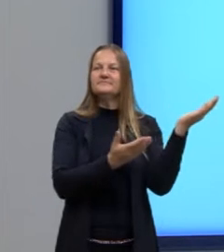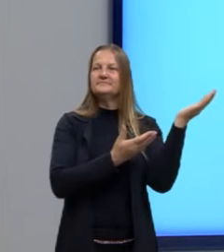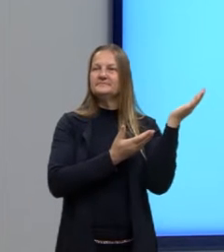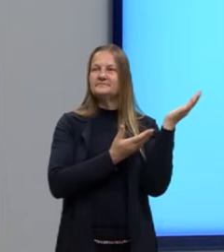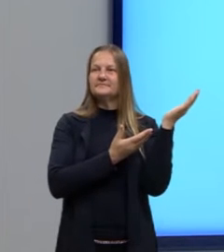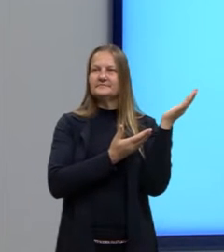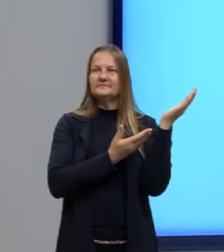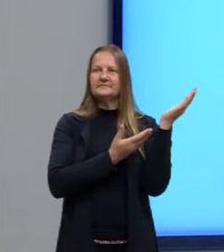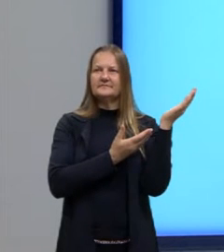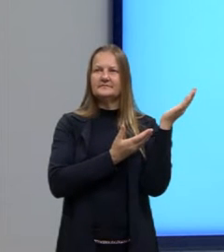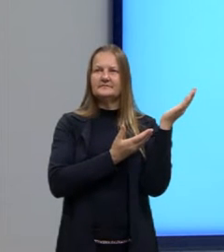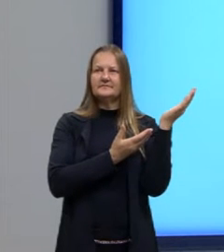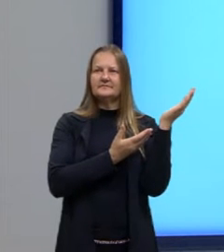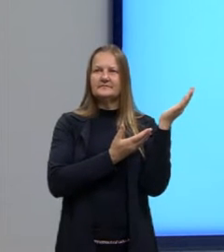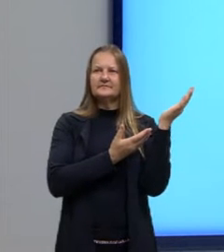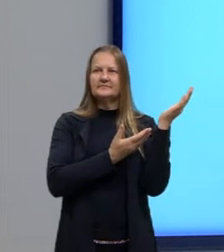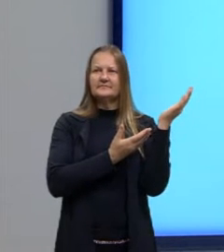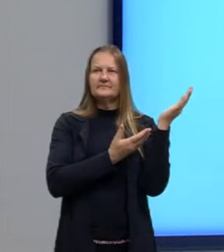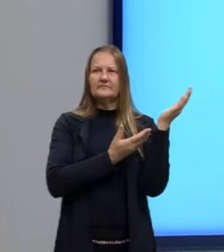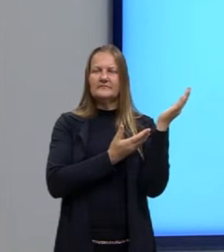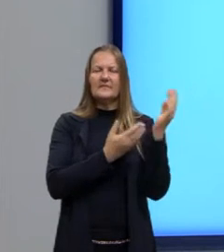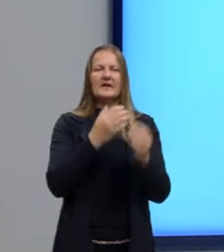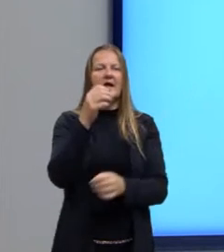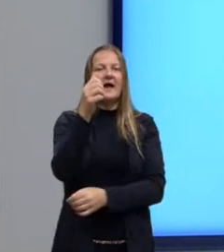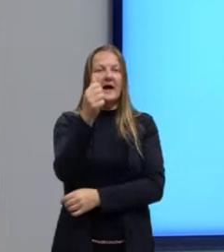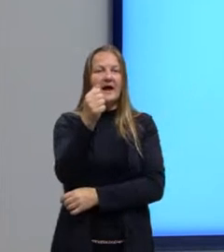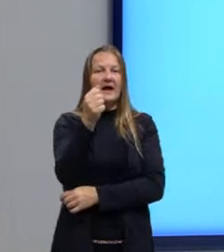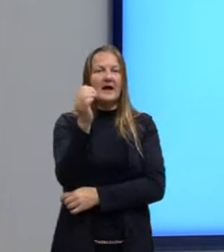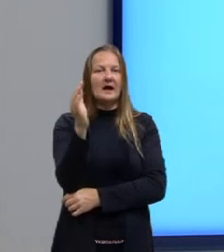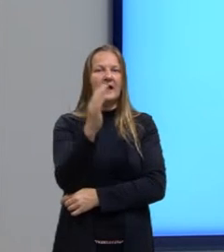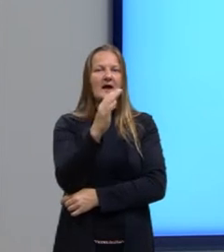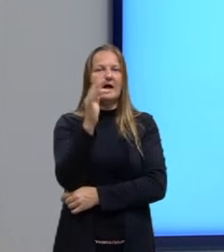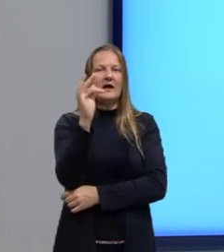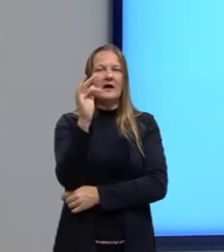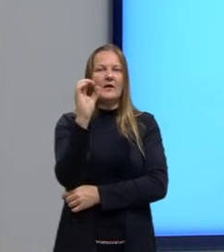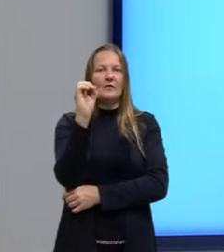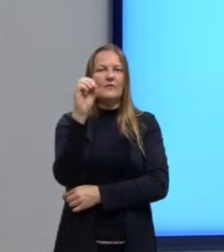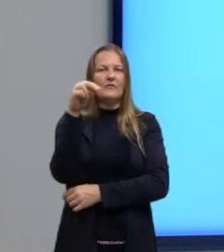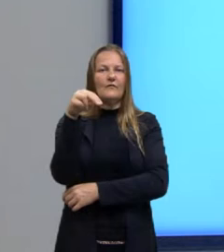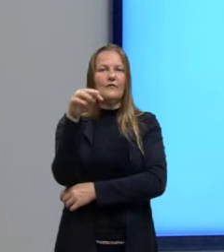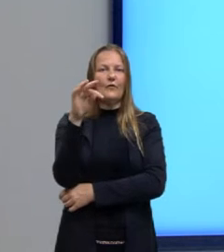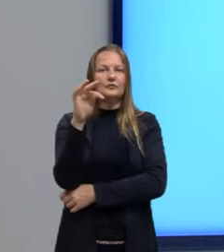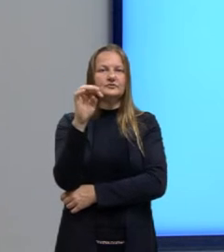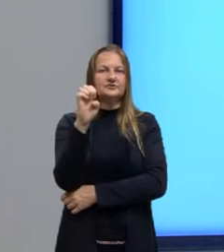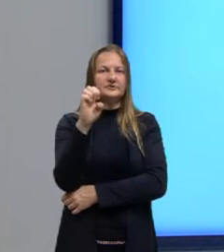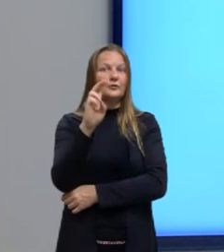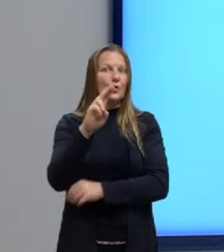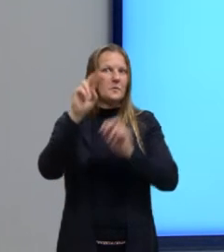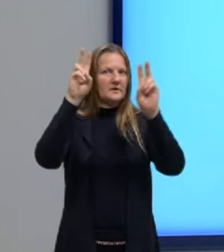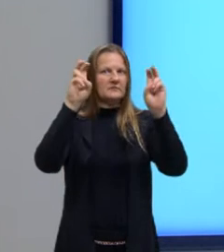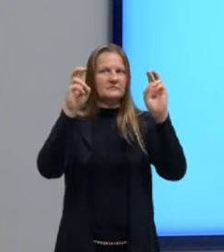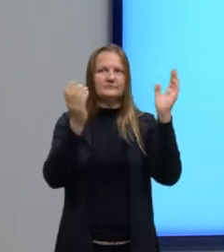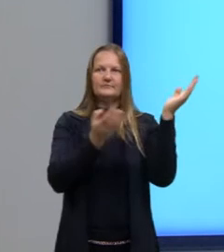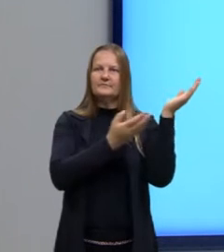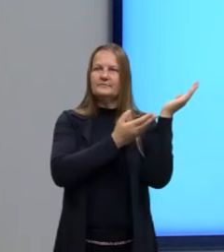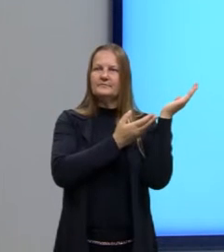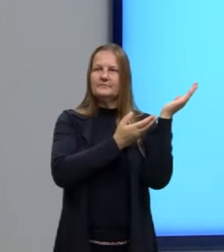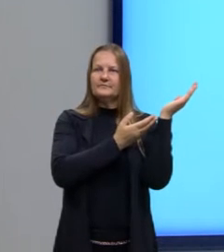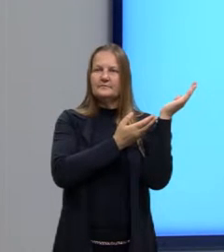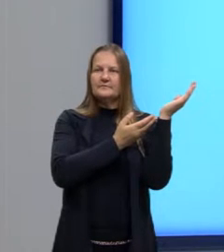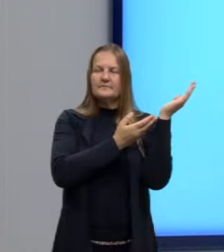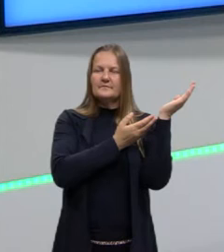essa obra, que é A Fonte, do Marcel Duchamp. E é interessante, gente, porque, assim, veja bem,